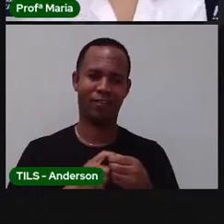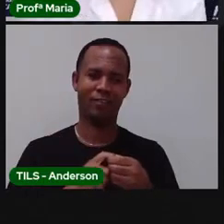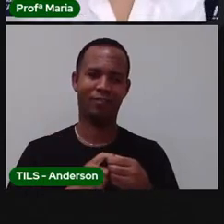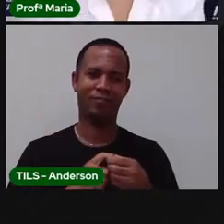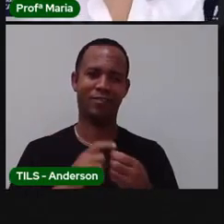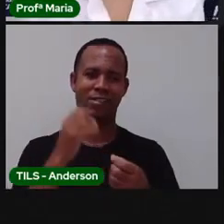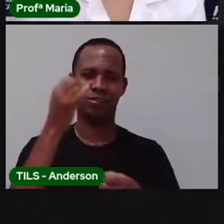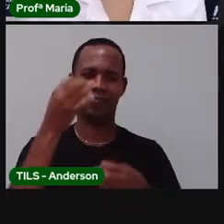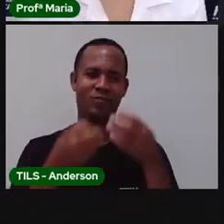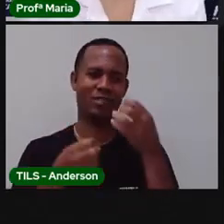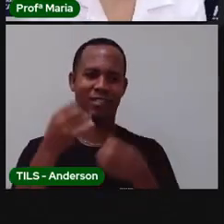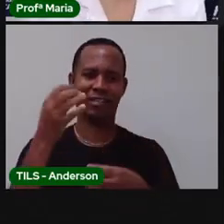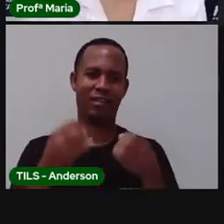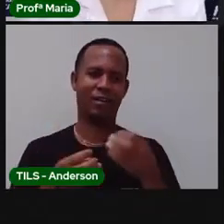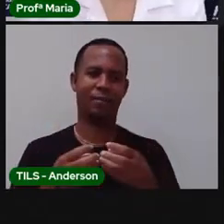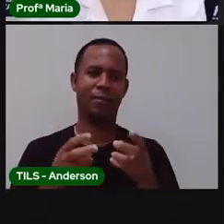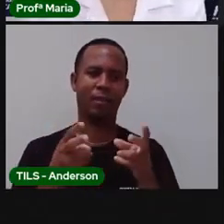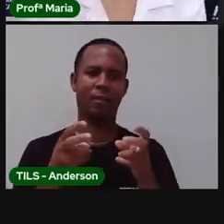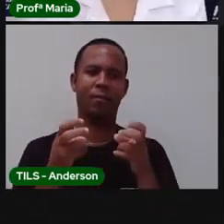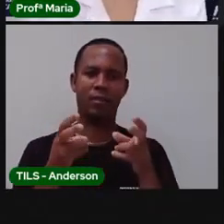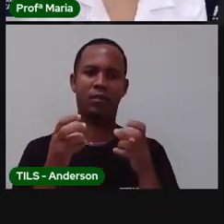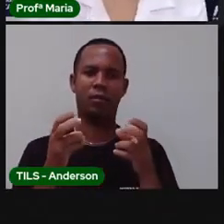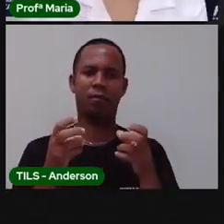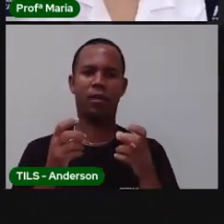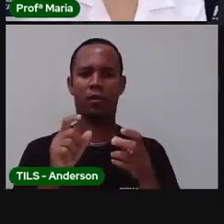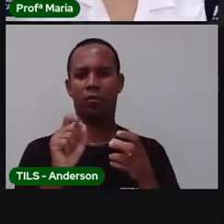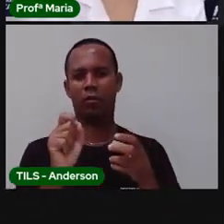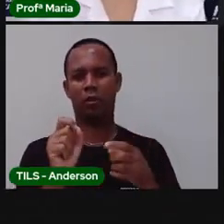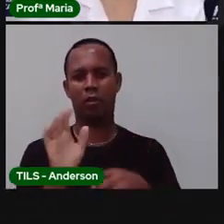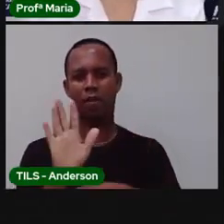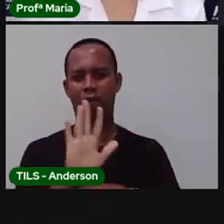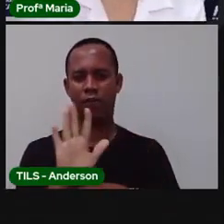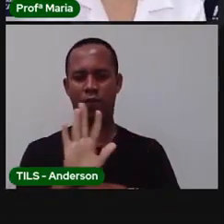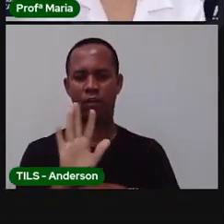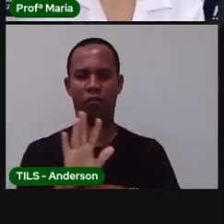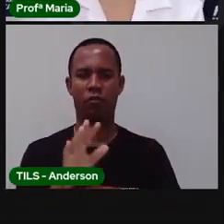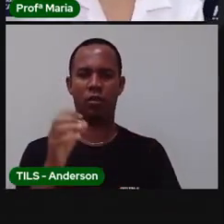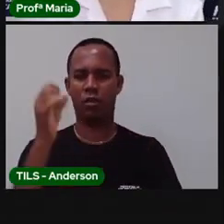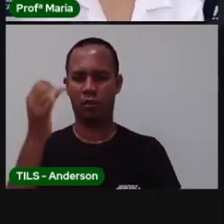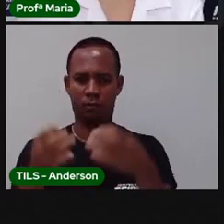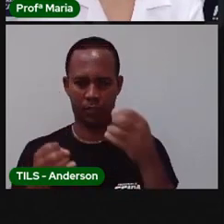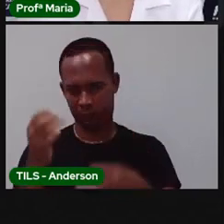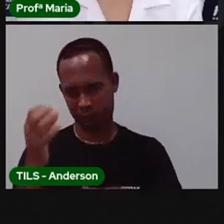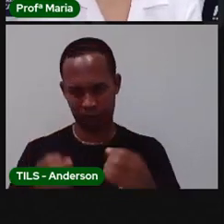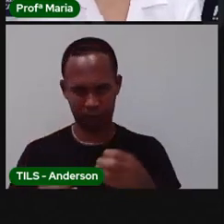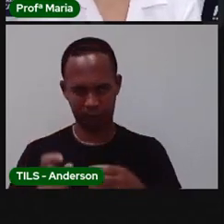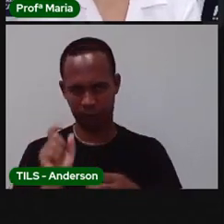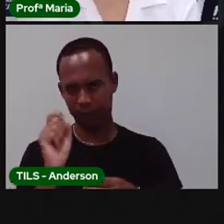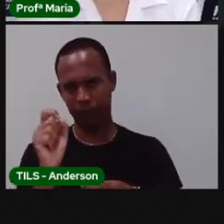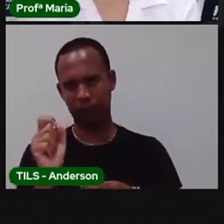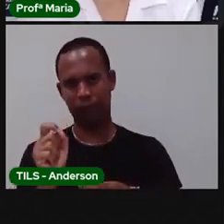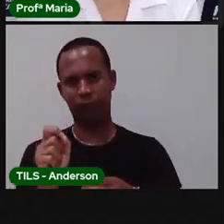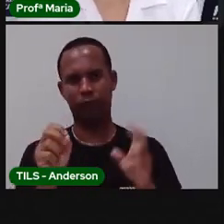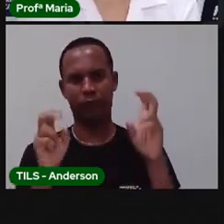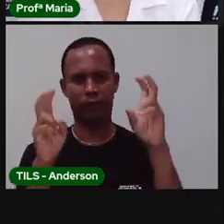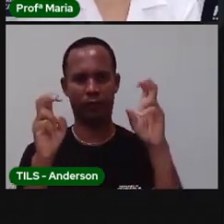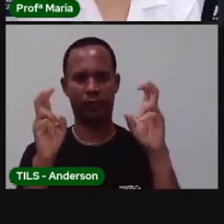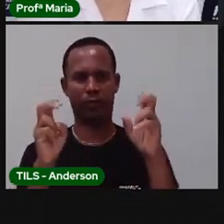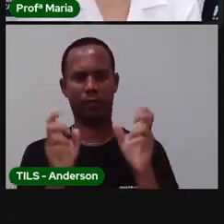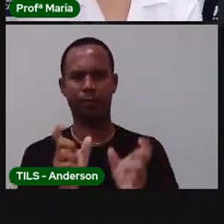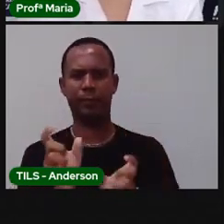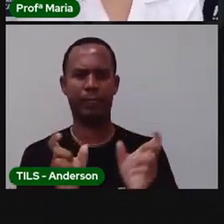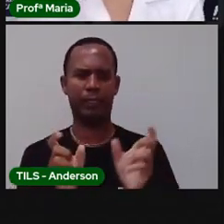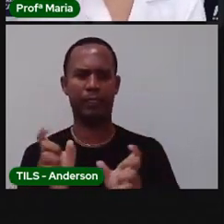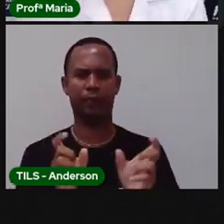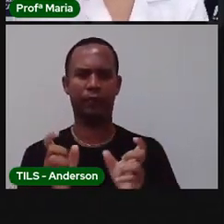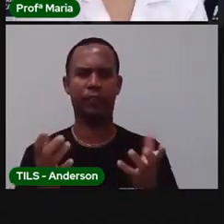Voltamos, voltamos. Perceberam que no vídeo ele já traz várias explicações para vocês sobre o assunto que a gente vai começar a tratar agora.